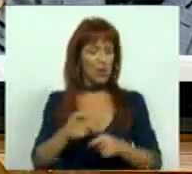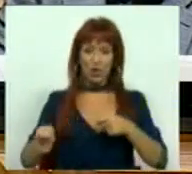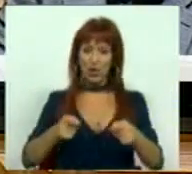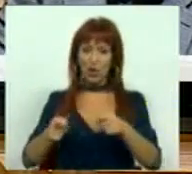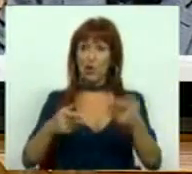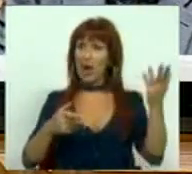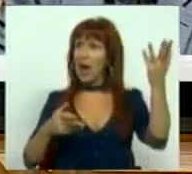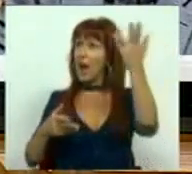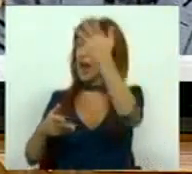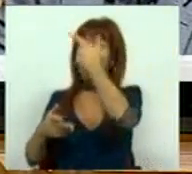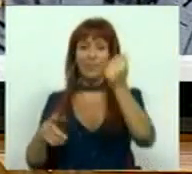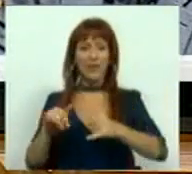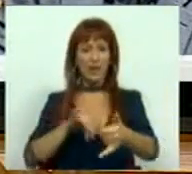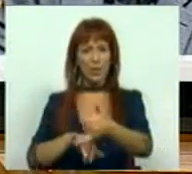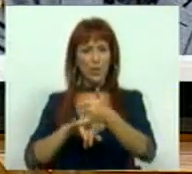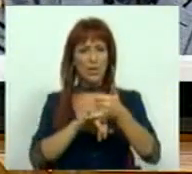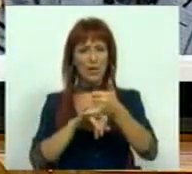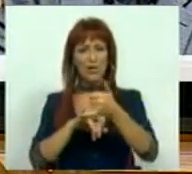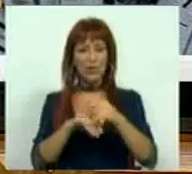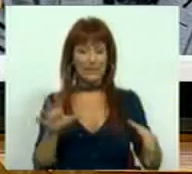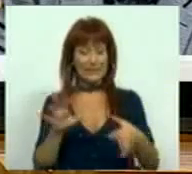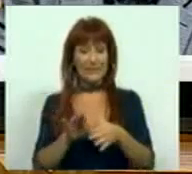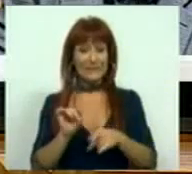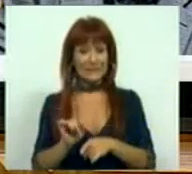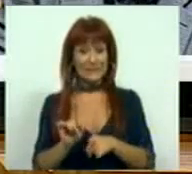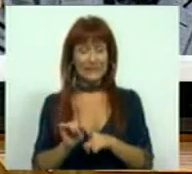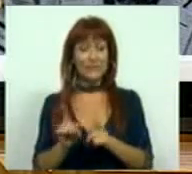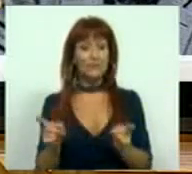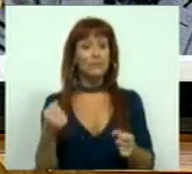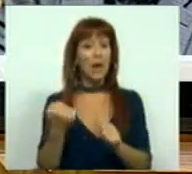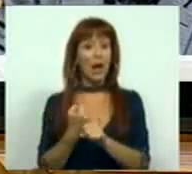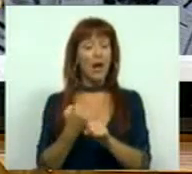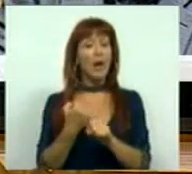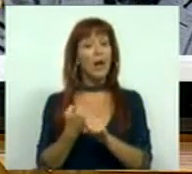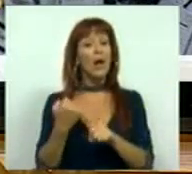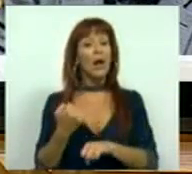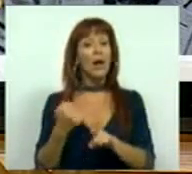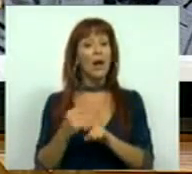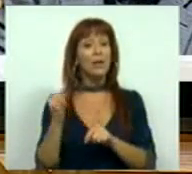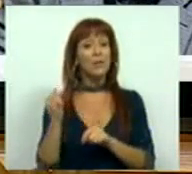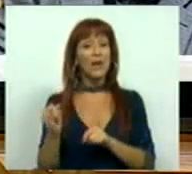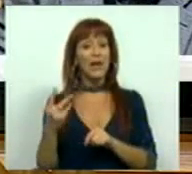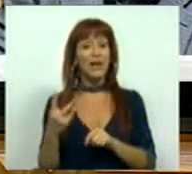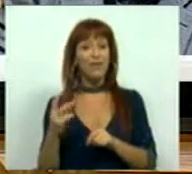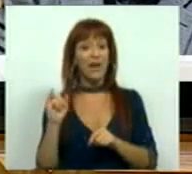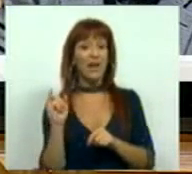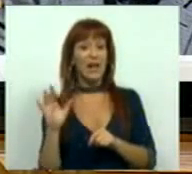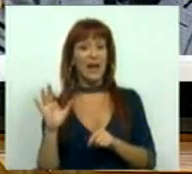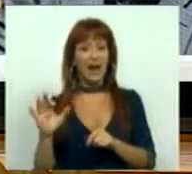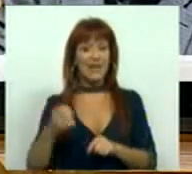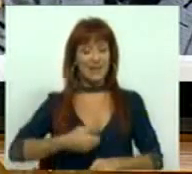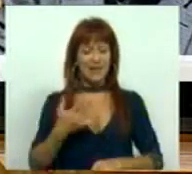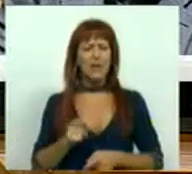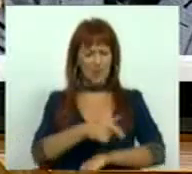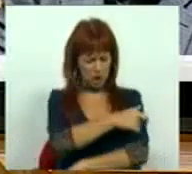organizações e associações relacionadas e que têm atividade com a infecção VIH-Sida, mas também aos